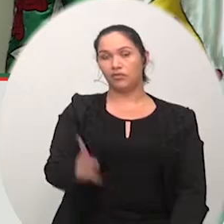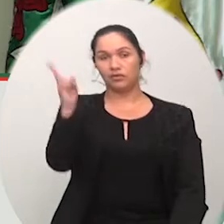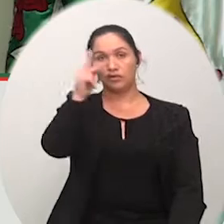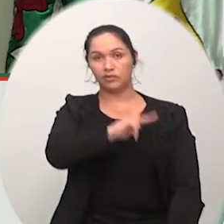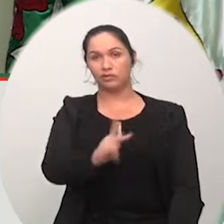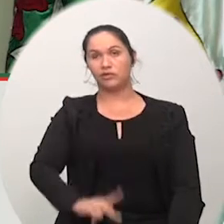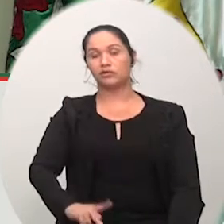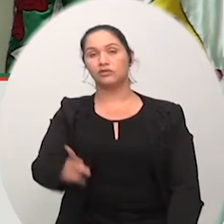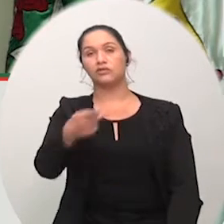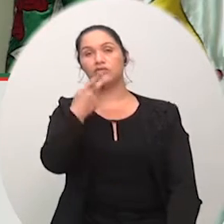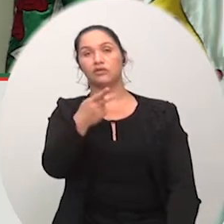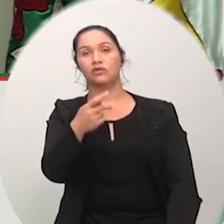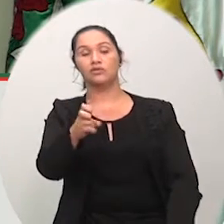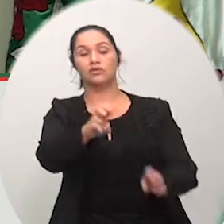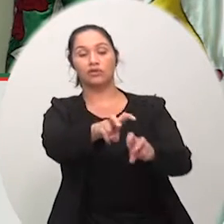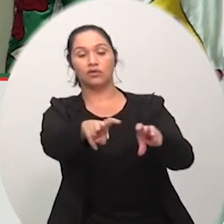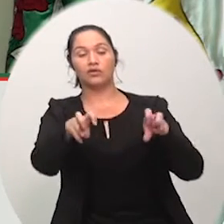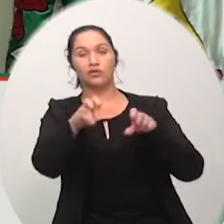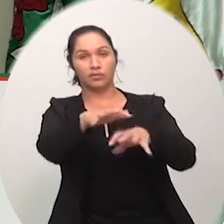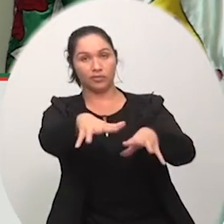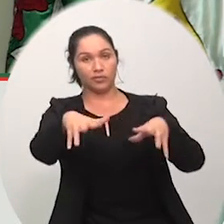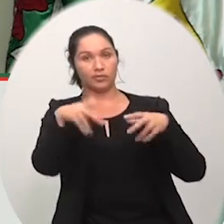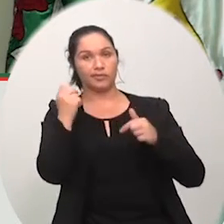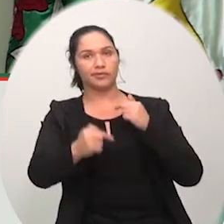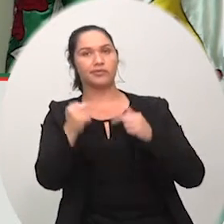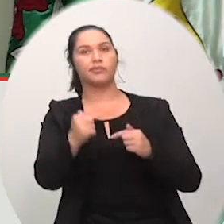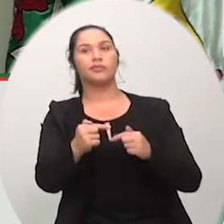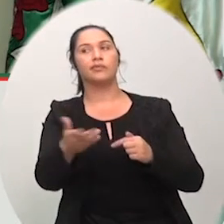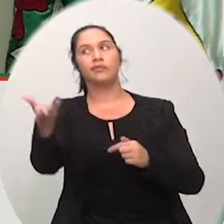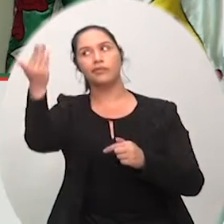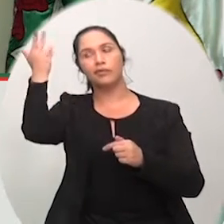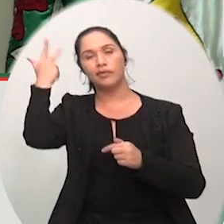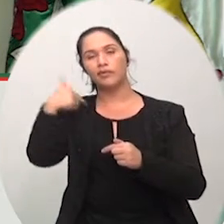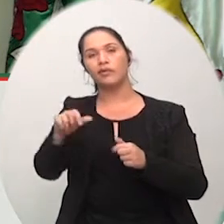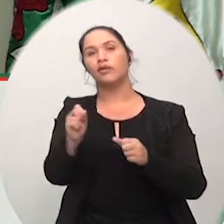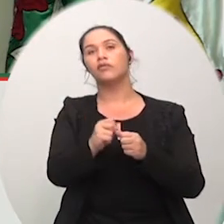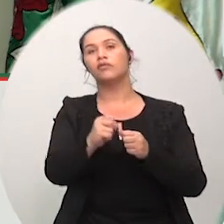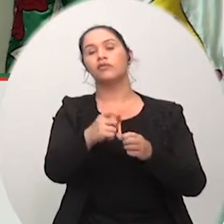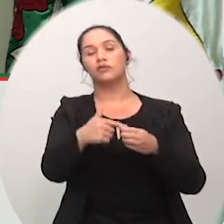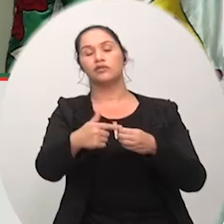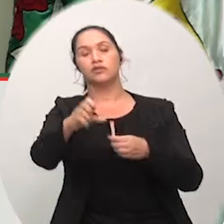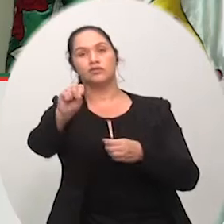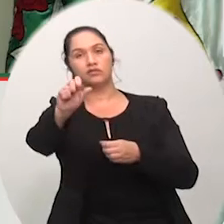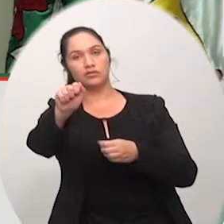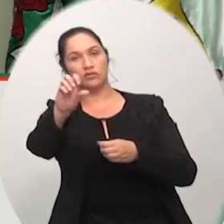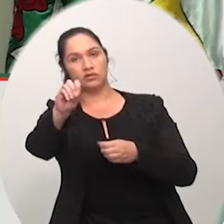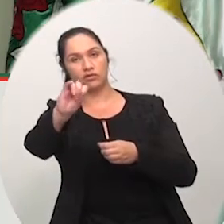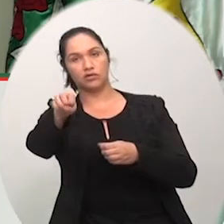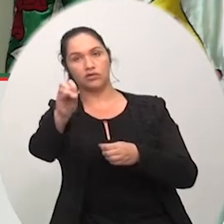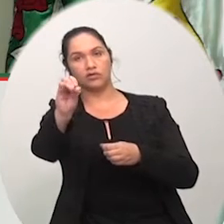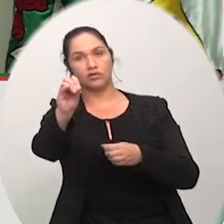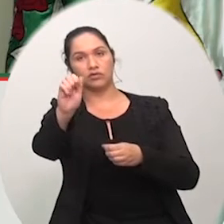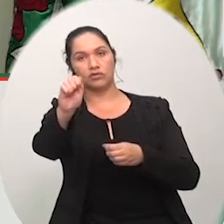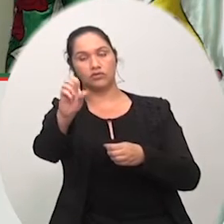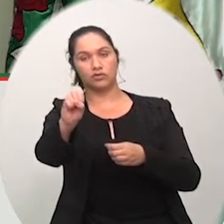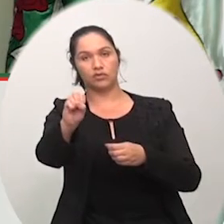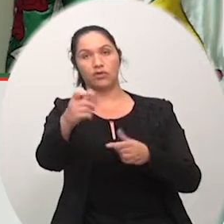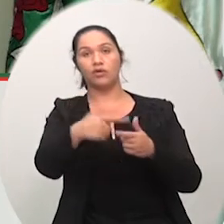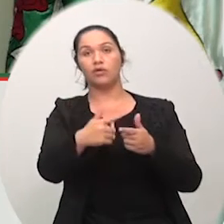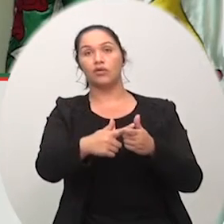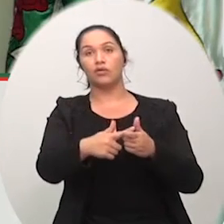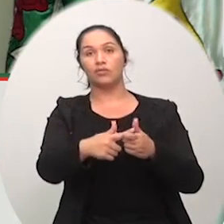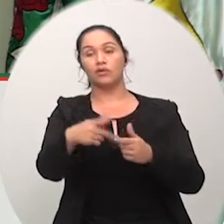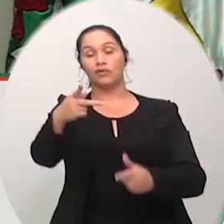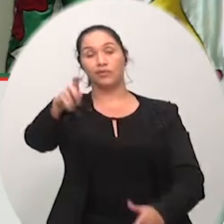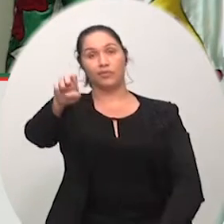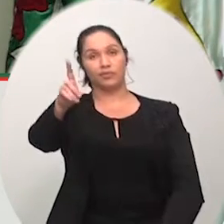da audiência pública que teve em São João do Sul a praça de pedágio lá através da audiência pública foi rejeitada